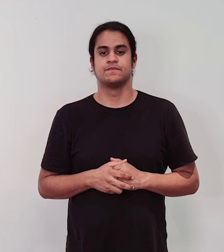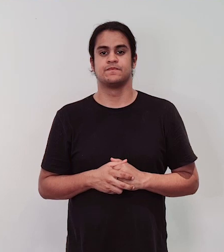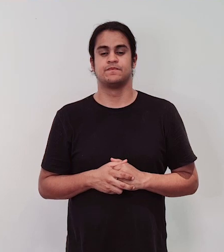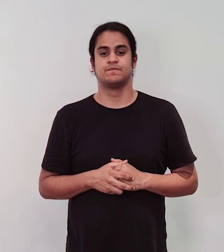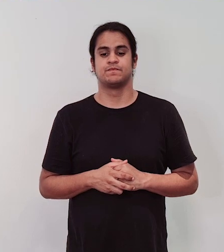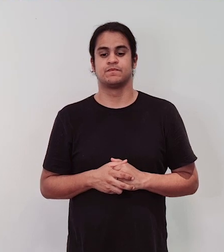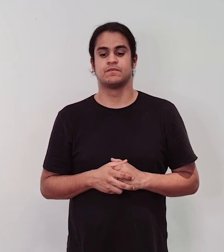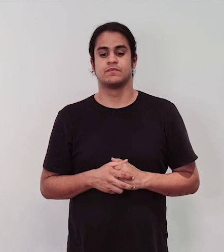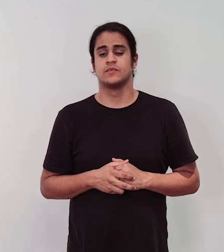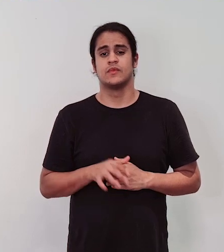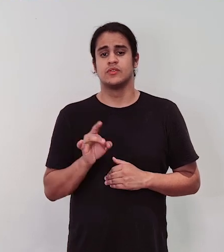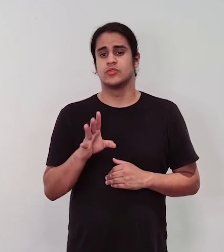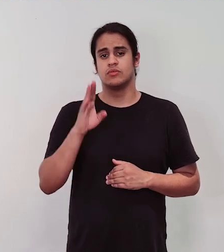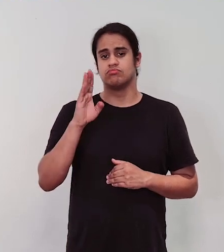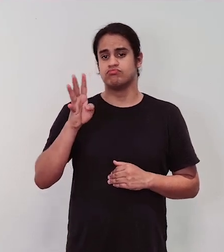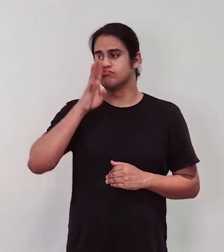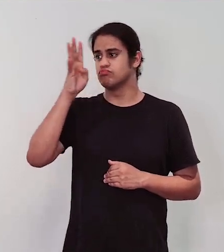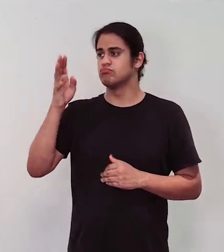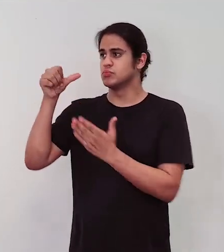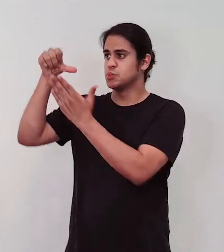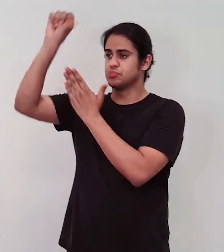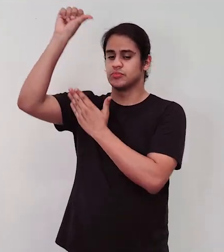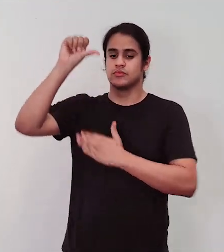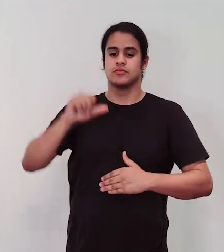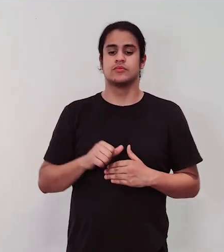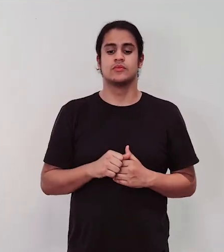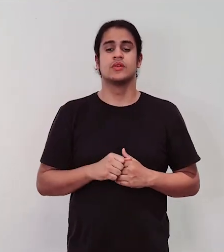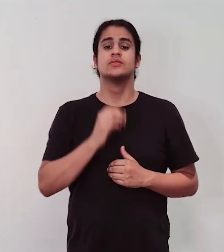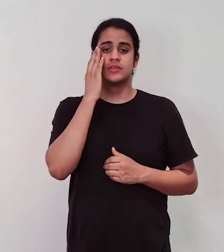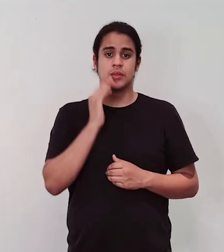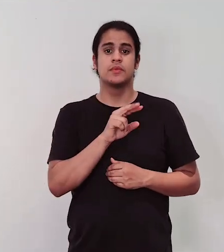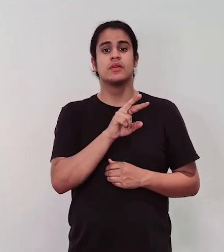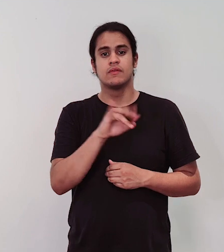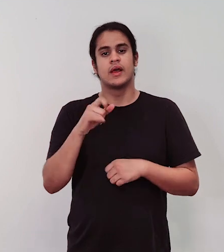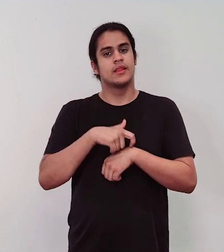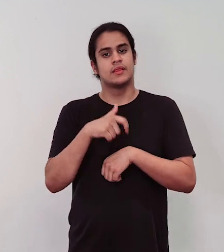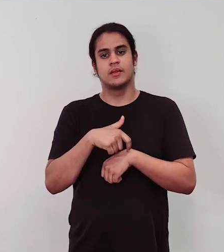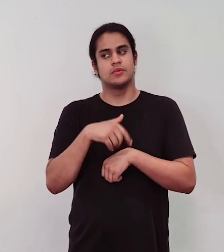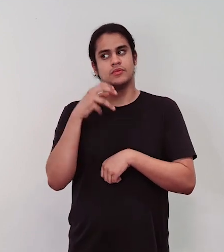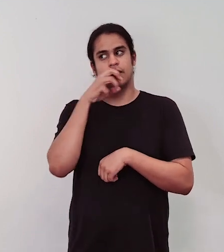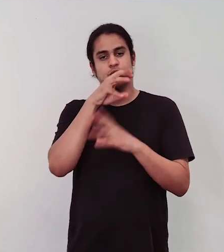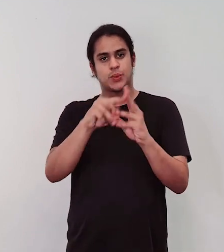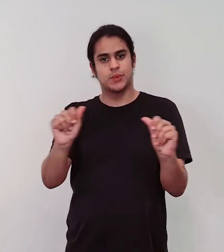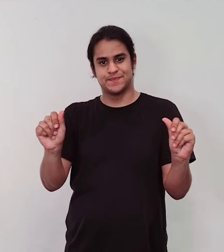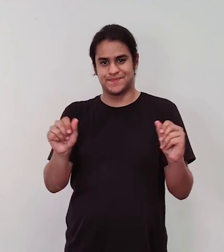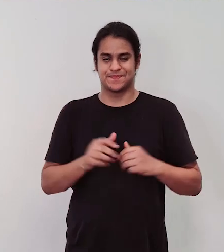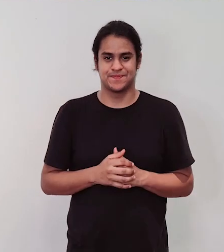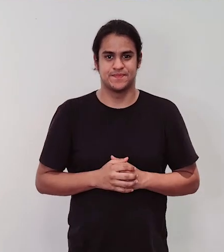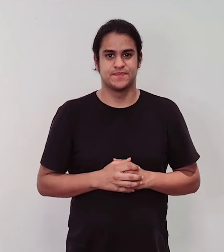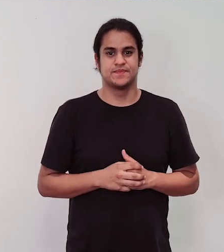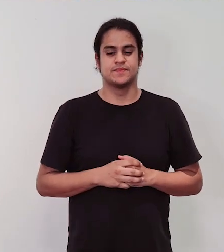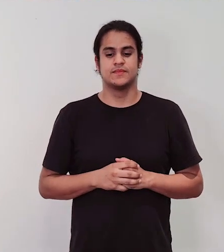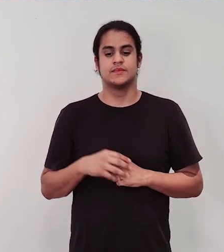e aí você pode simplesmente colar seu post-it em algum lugar e sabendo que ele vai durar pouco tempo nesse lugar. Eu deixei algum